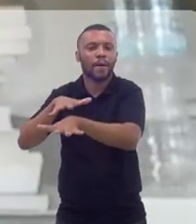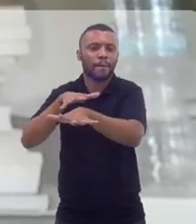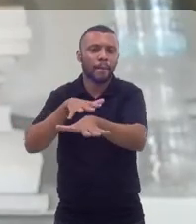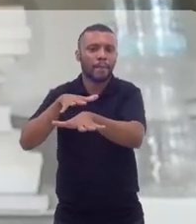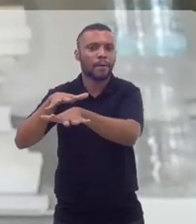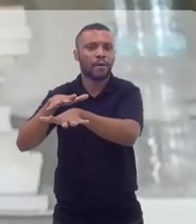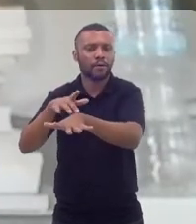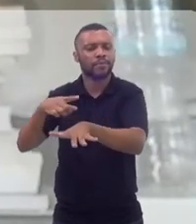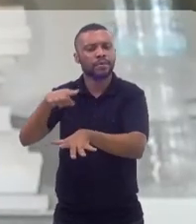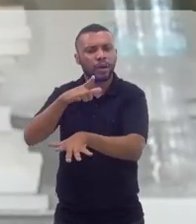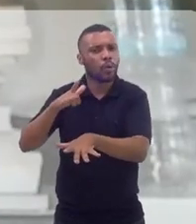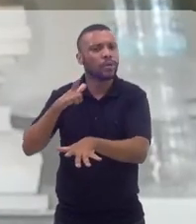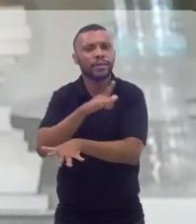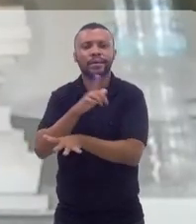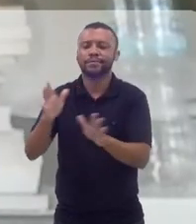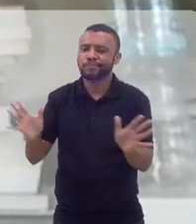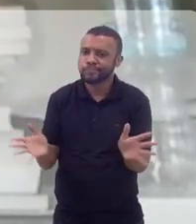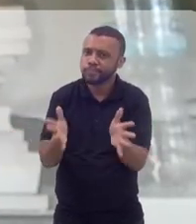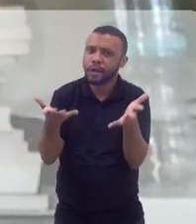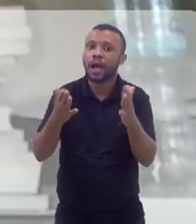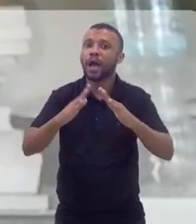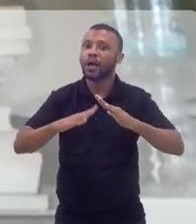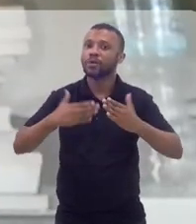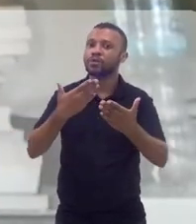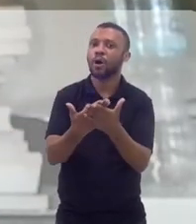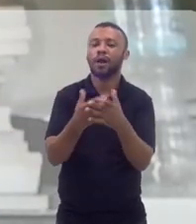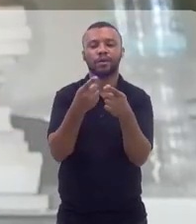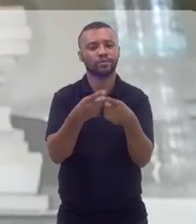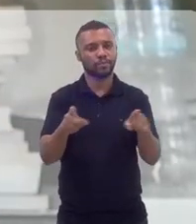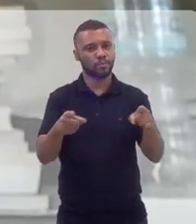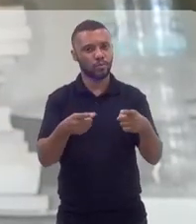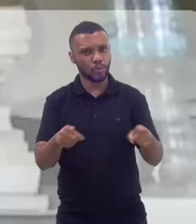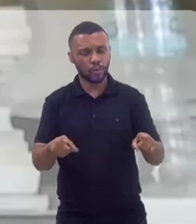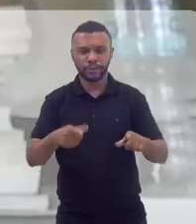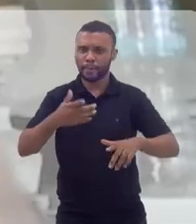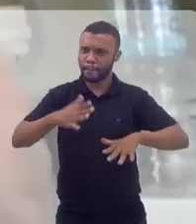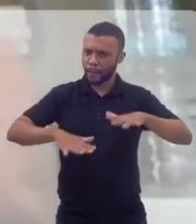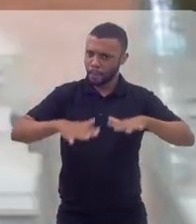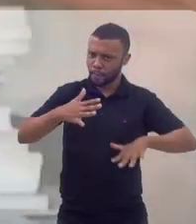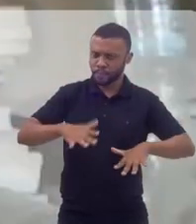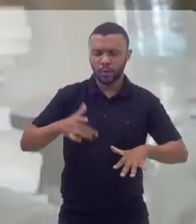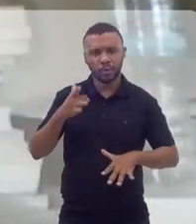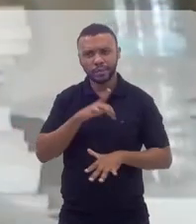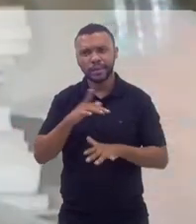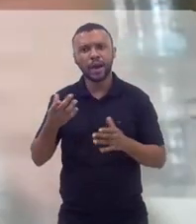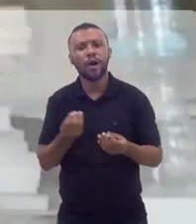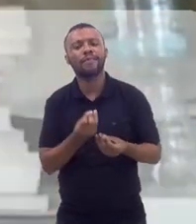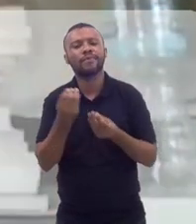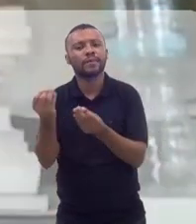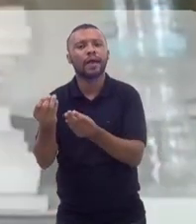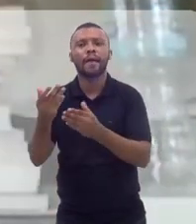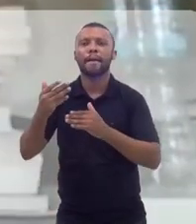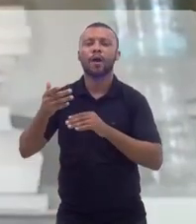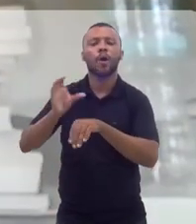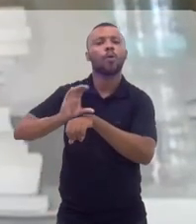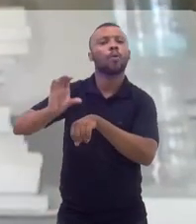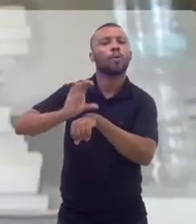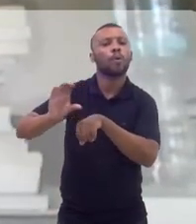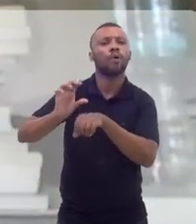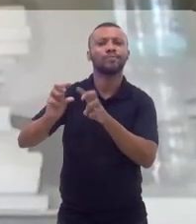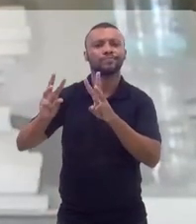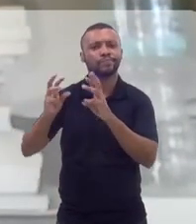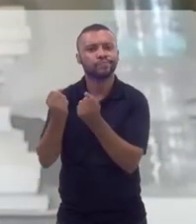promover escolas de música, que você consiga dar profissionalização para os ambulantes,